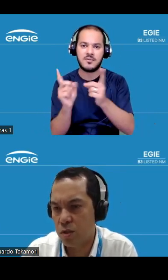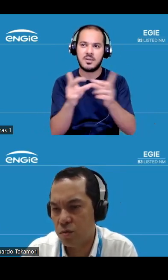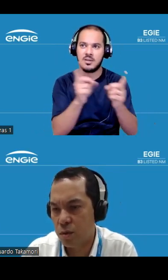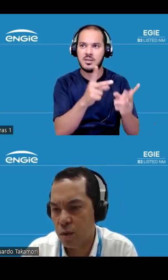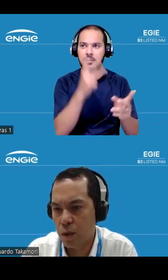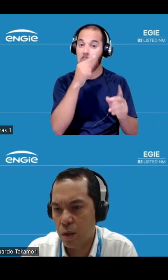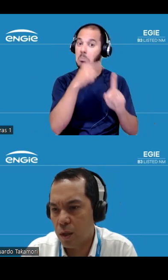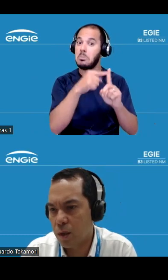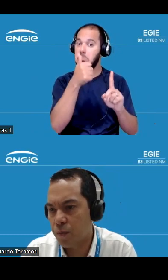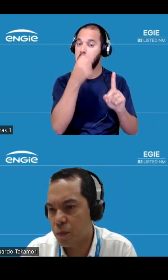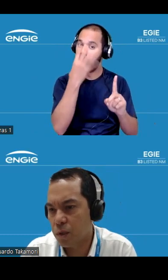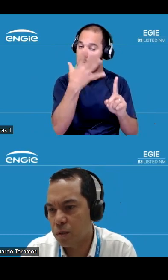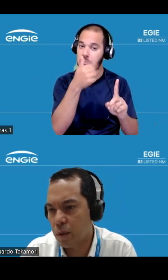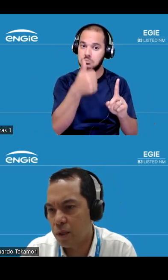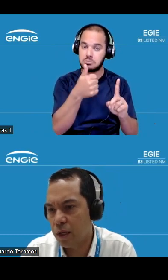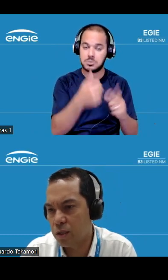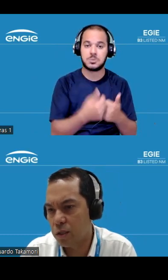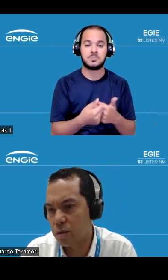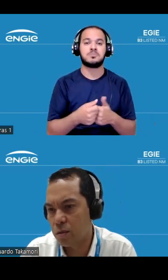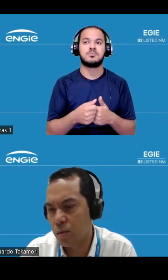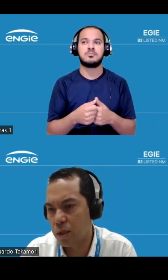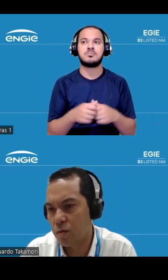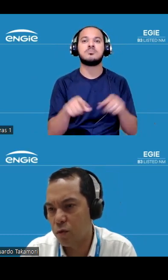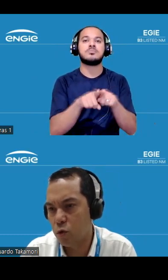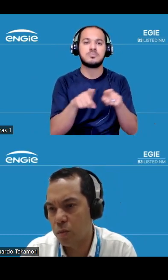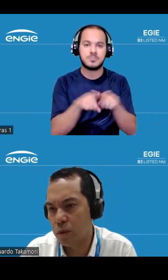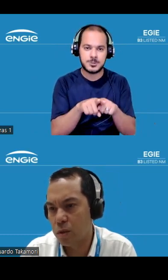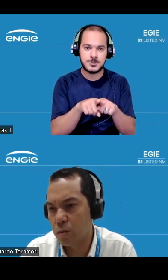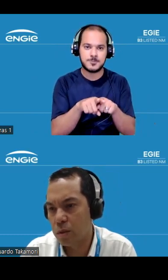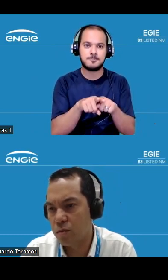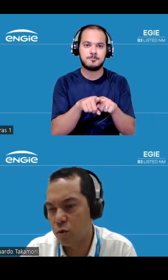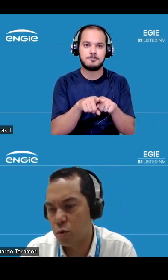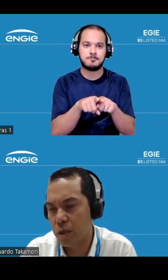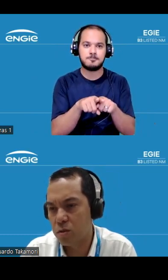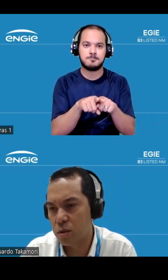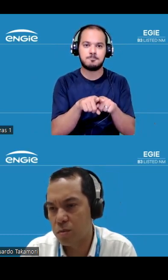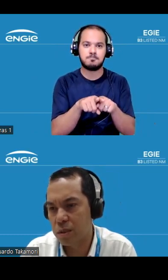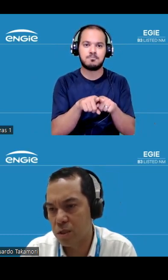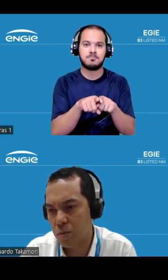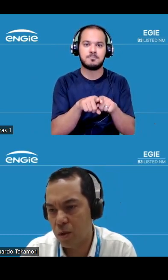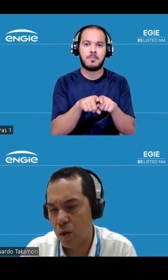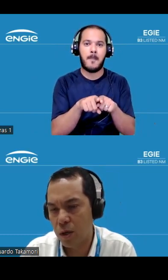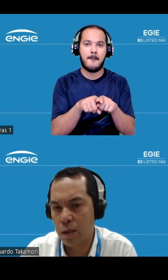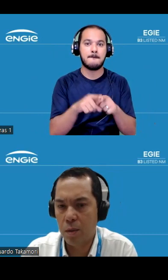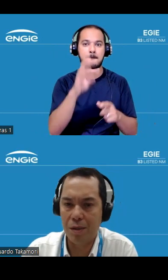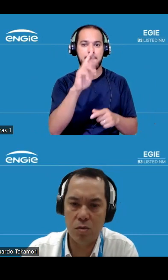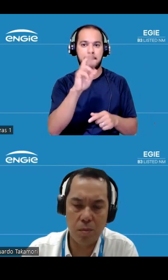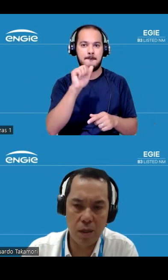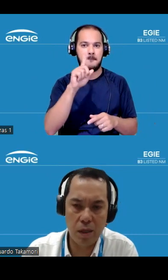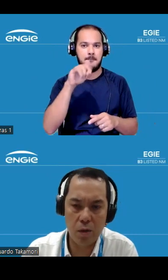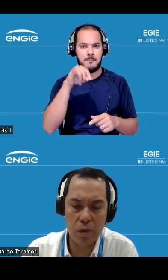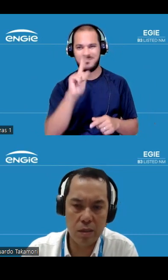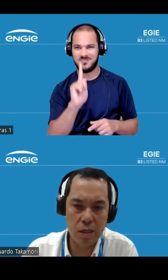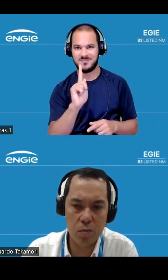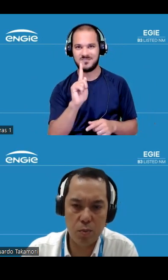positivo trading um volume de operações bastante menor mas isso